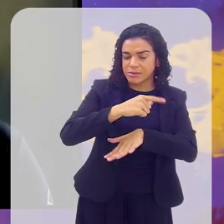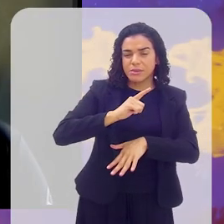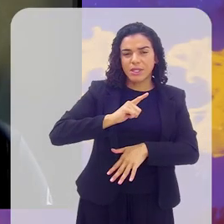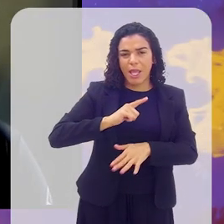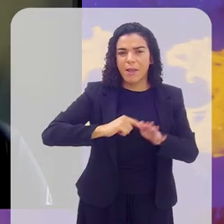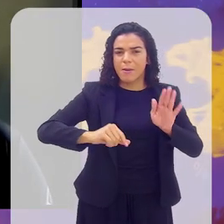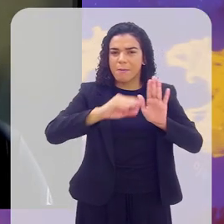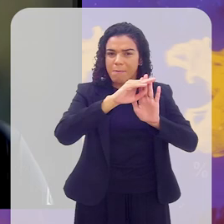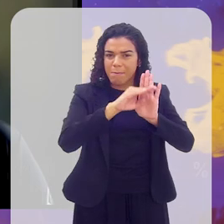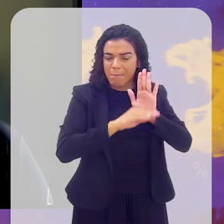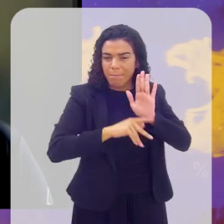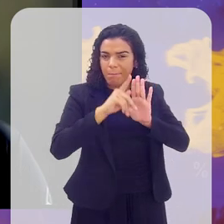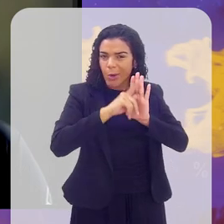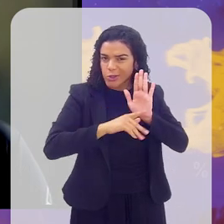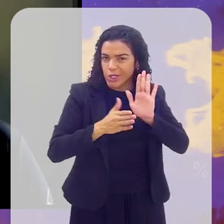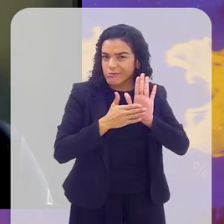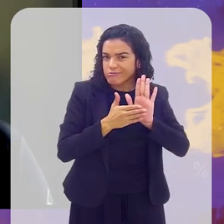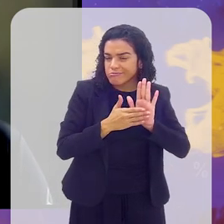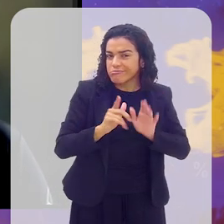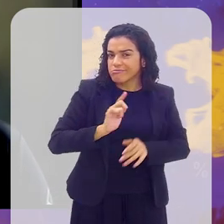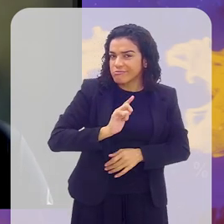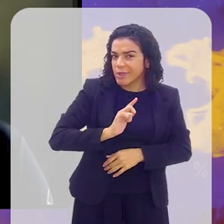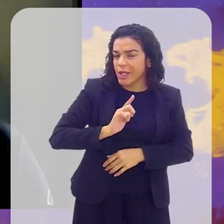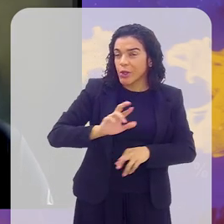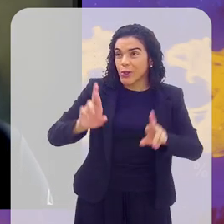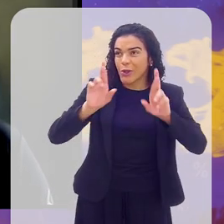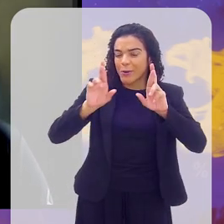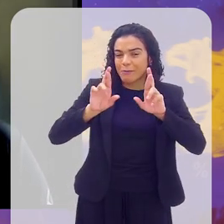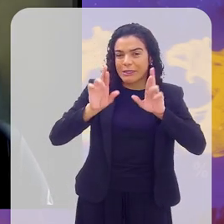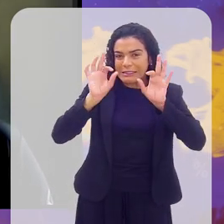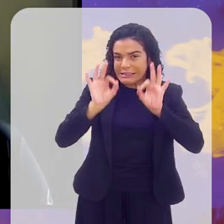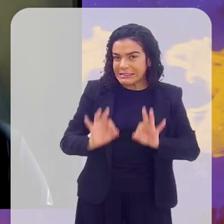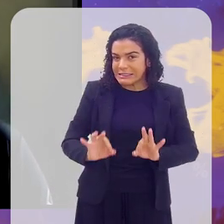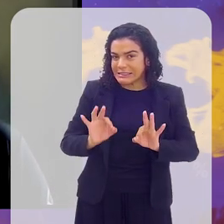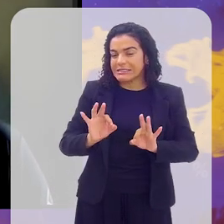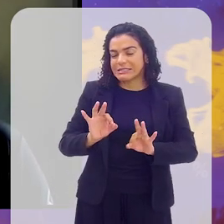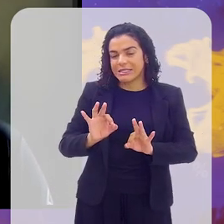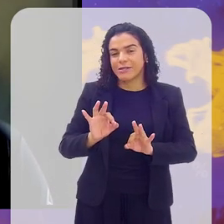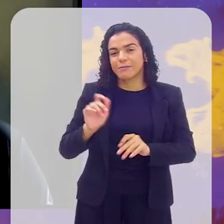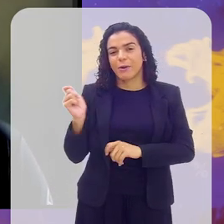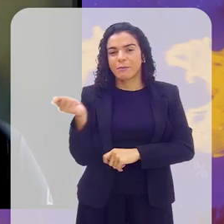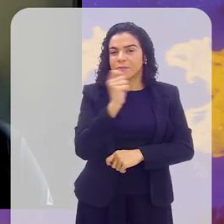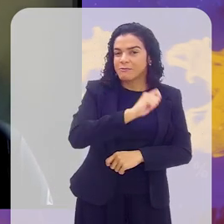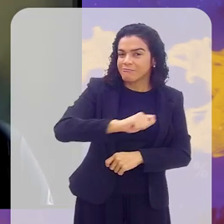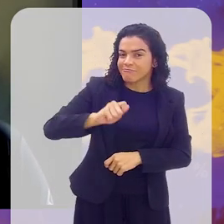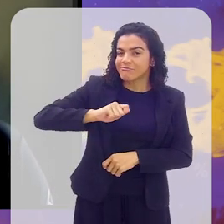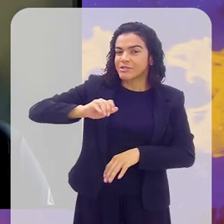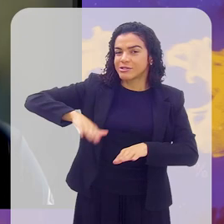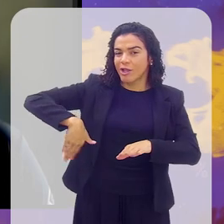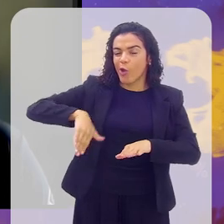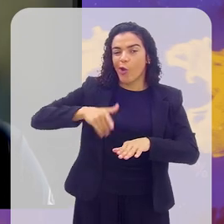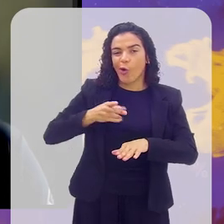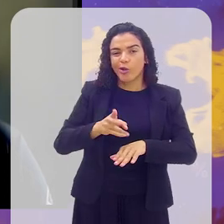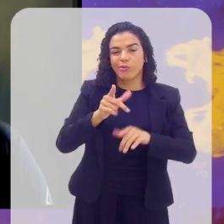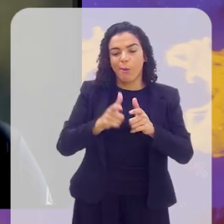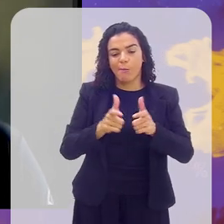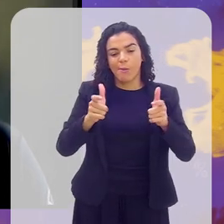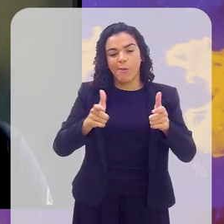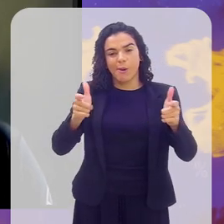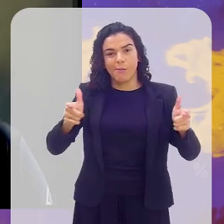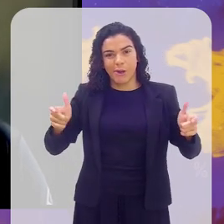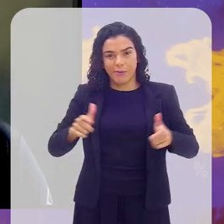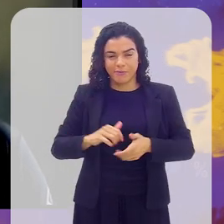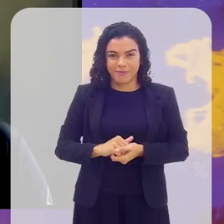um sonho que a gente tenha alguns projetos envolvendo isso e espero que dê certo para que o bit-tênis